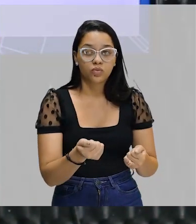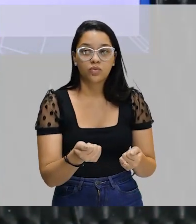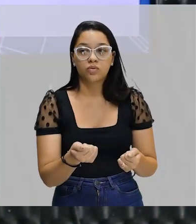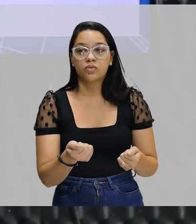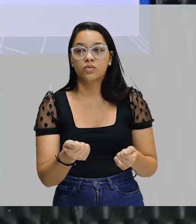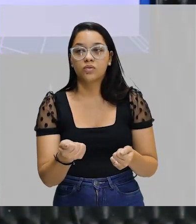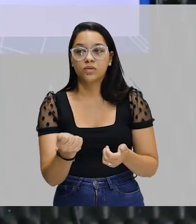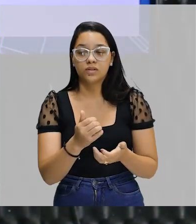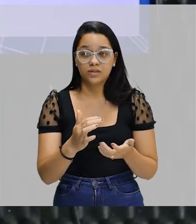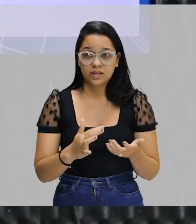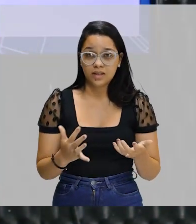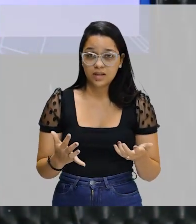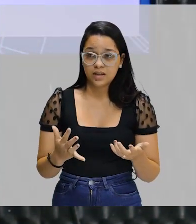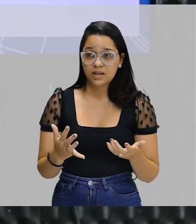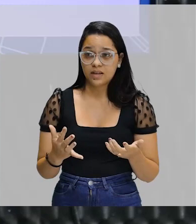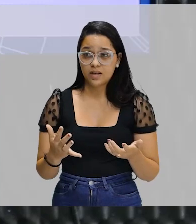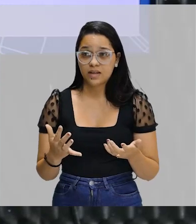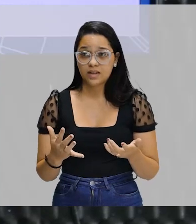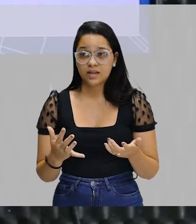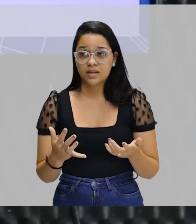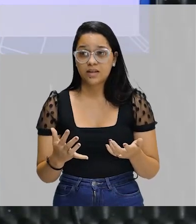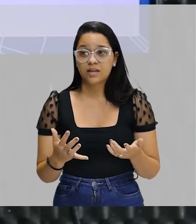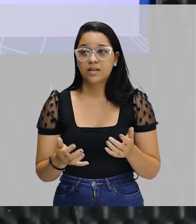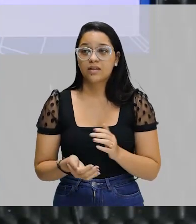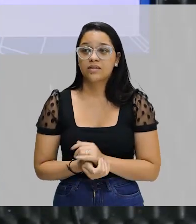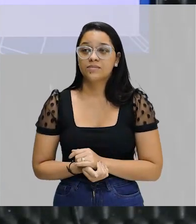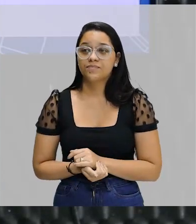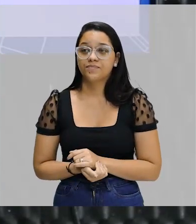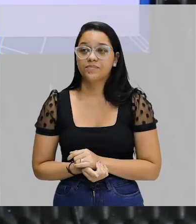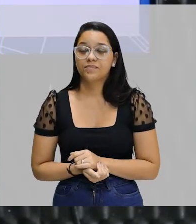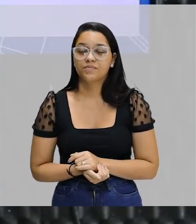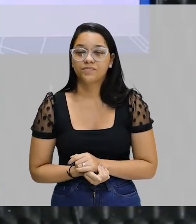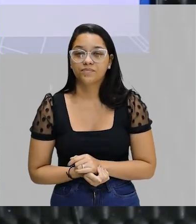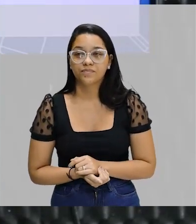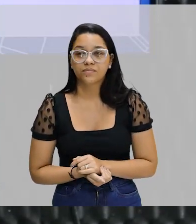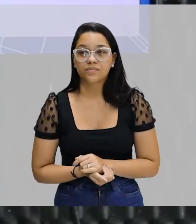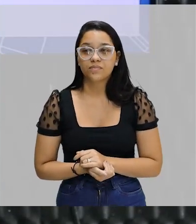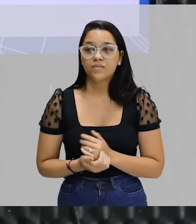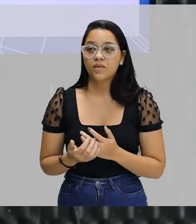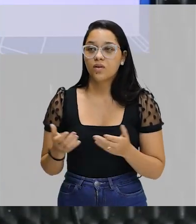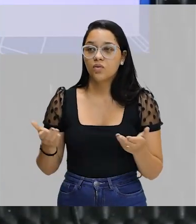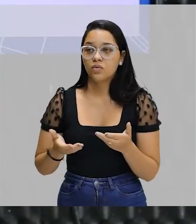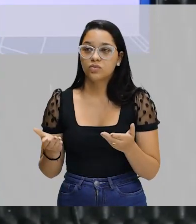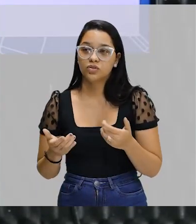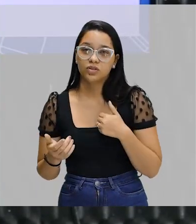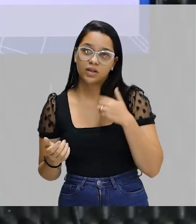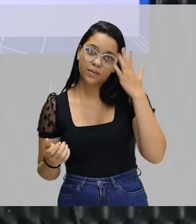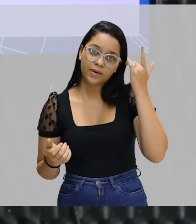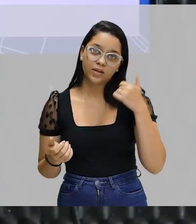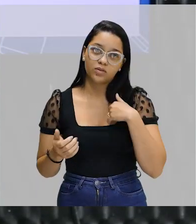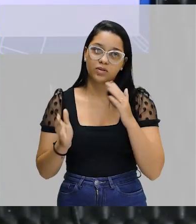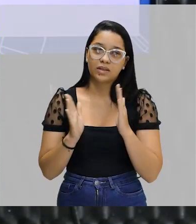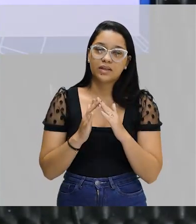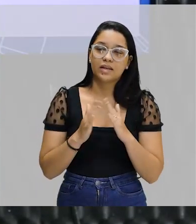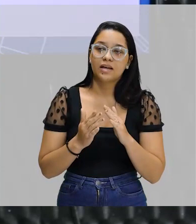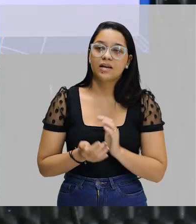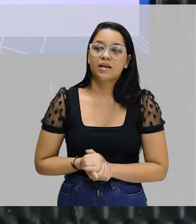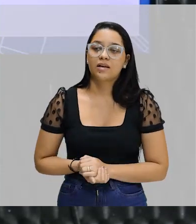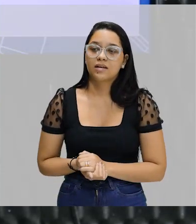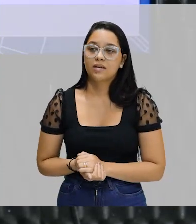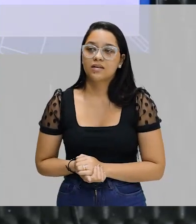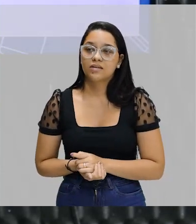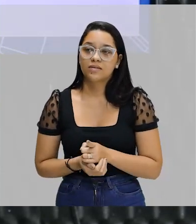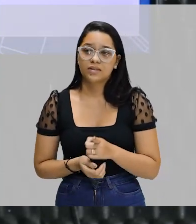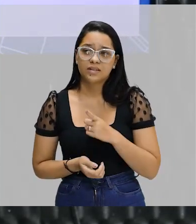as suas atividades, porque tem o dia pra fazer alguma coisa em casa. Fiquei em casa hoje, por exemplo, amanhã eu estou em casa. E quando